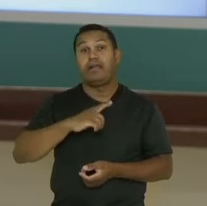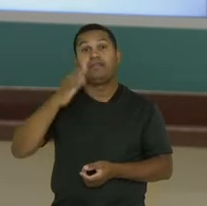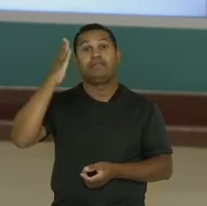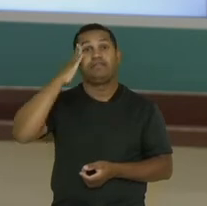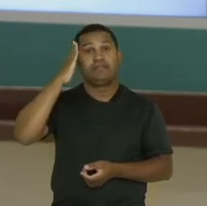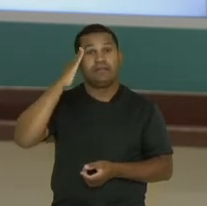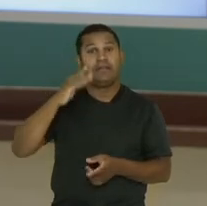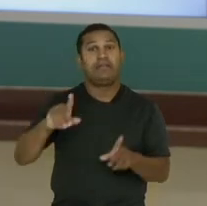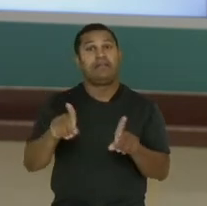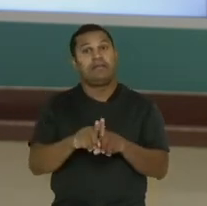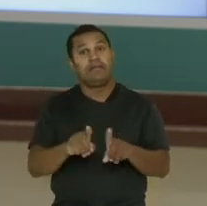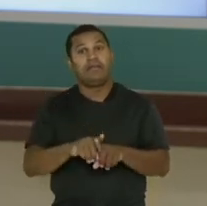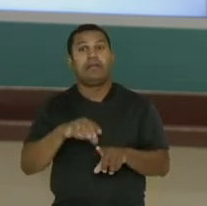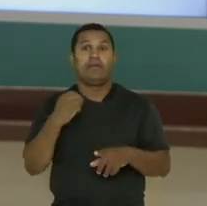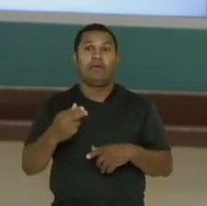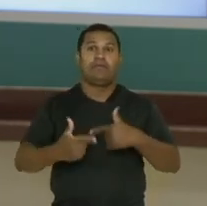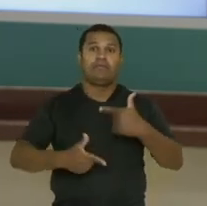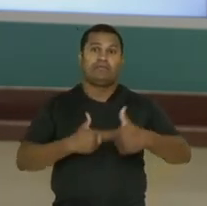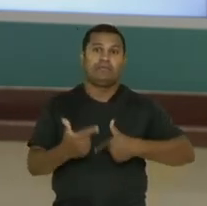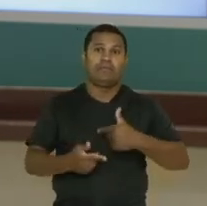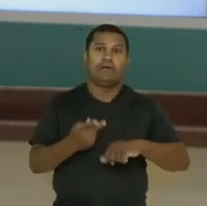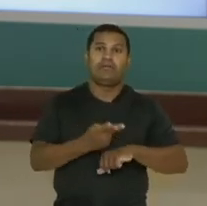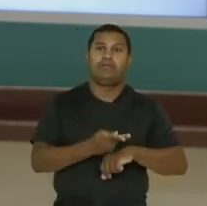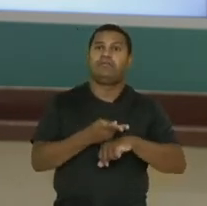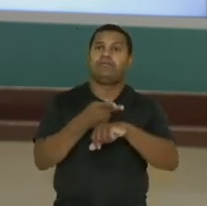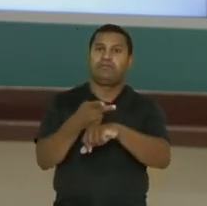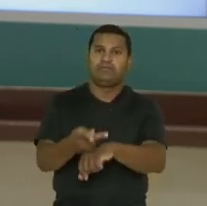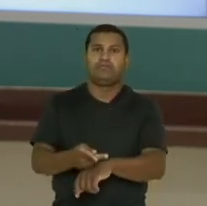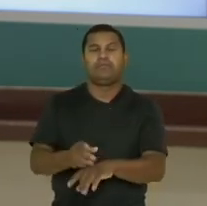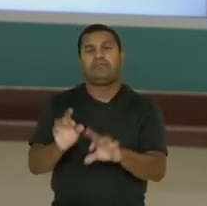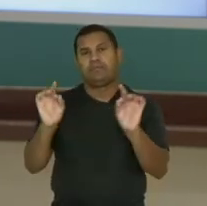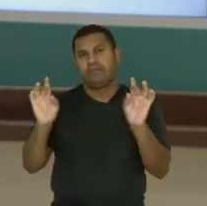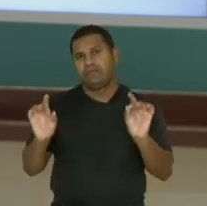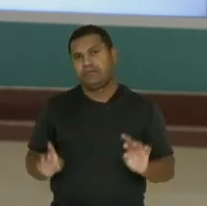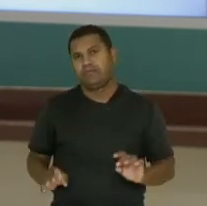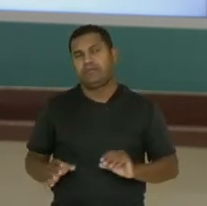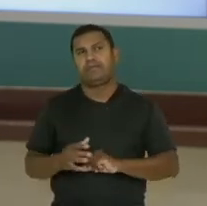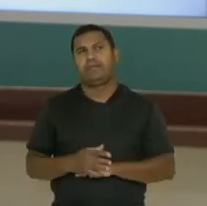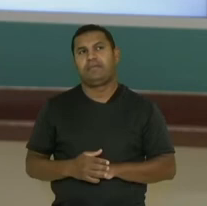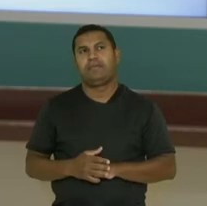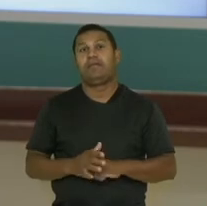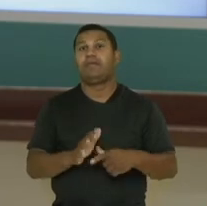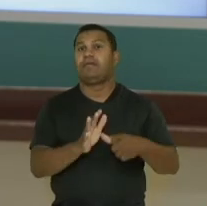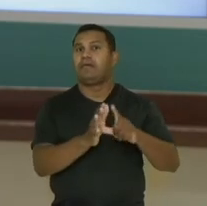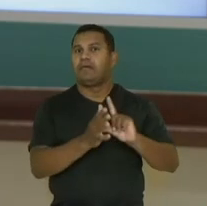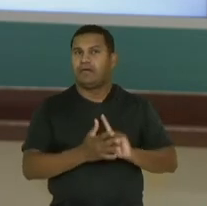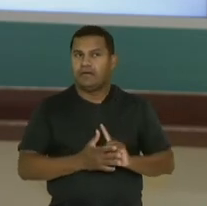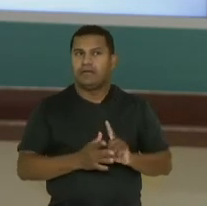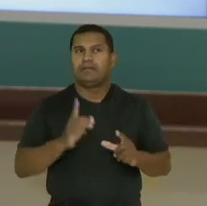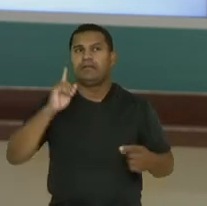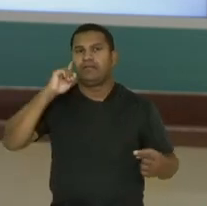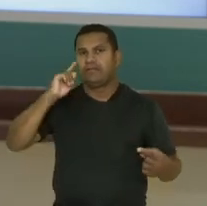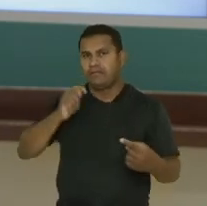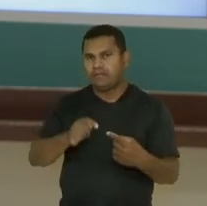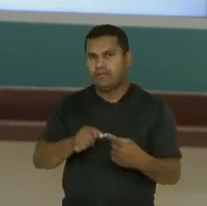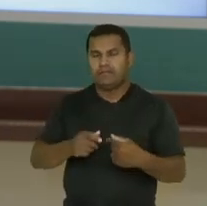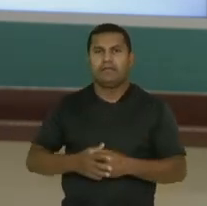ou serviços de uma empresa específica, ok? Então, esse é o teu público-alvo.